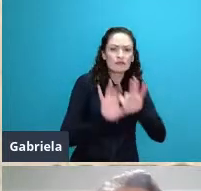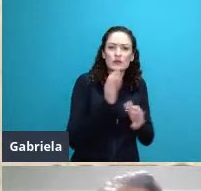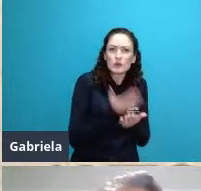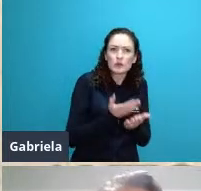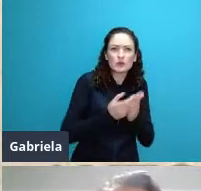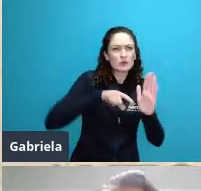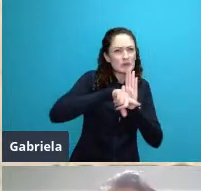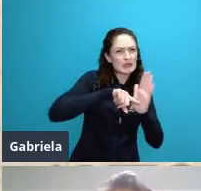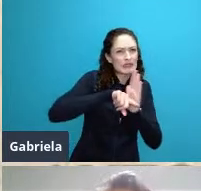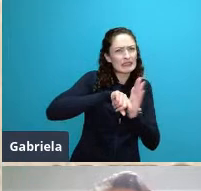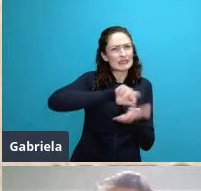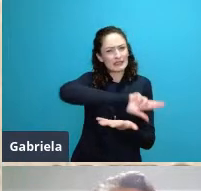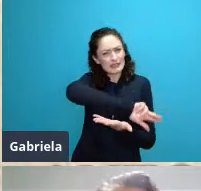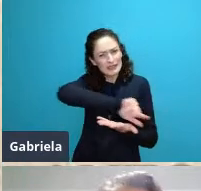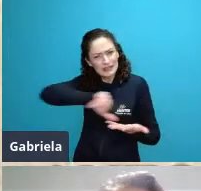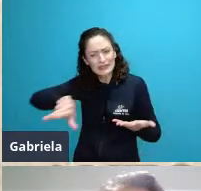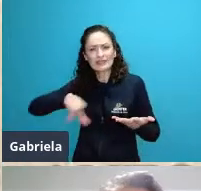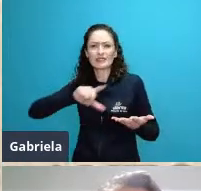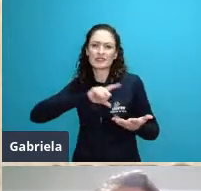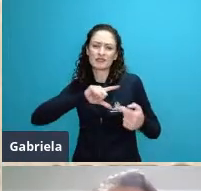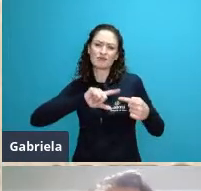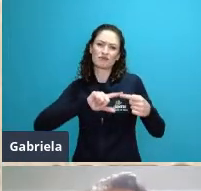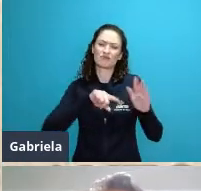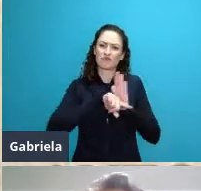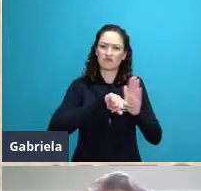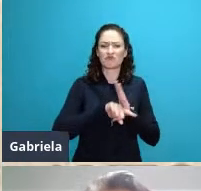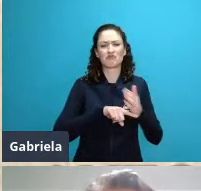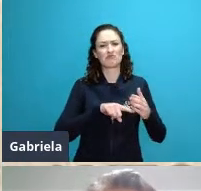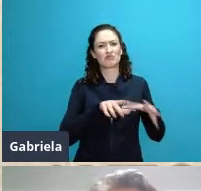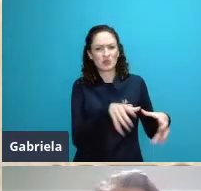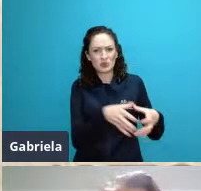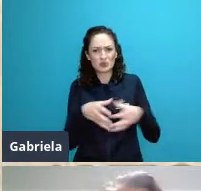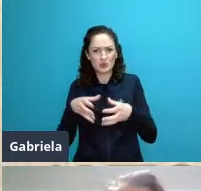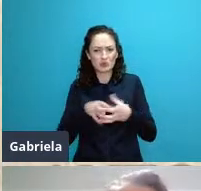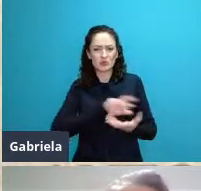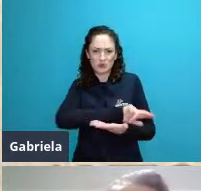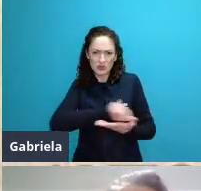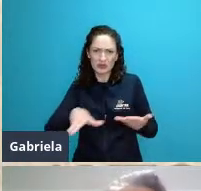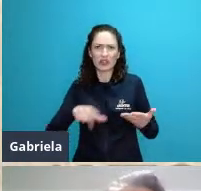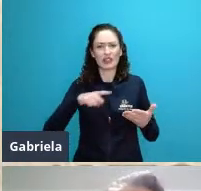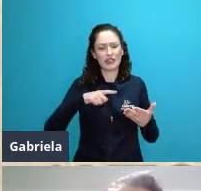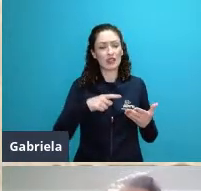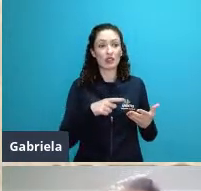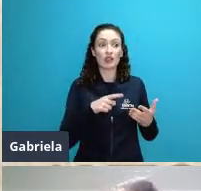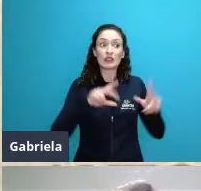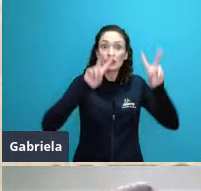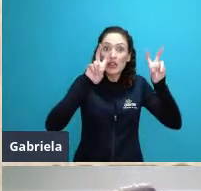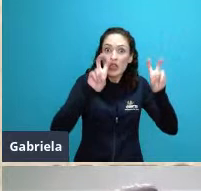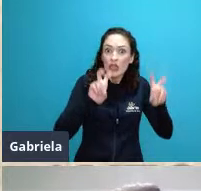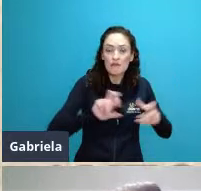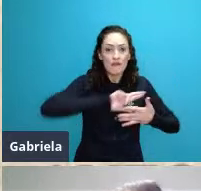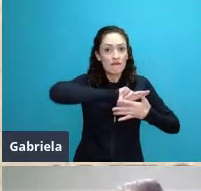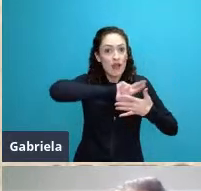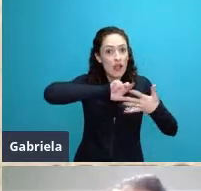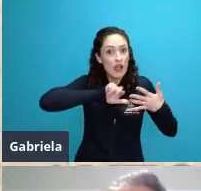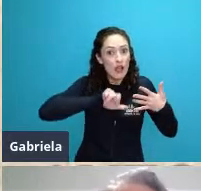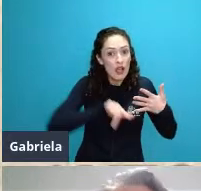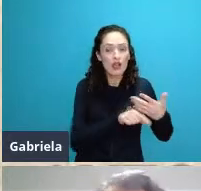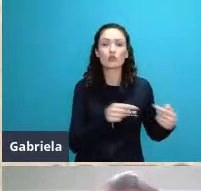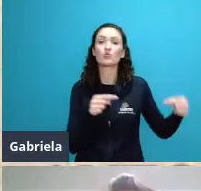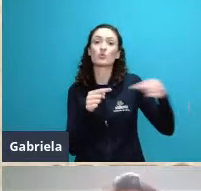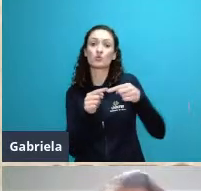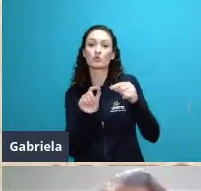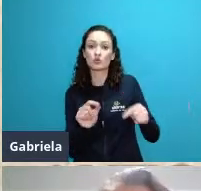periódicos de impacto como Science Nature Biological Conservation tudo abordando como que essas dinâmicas